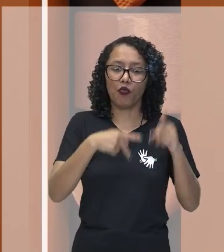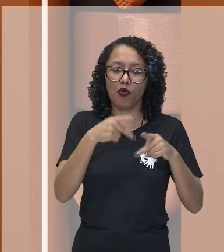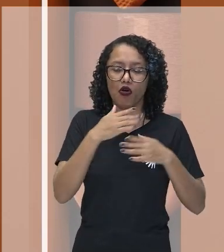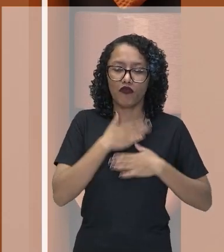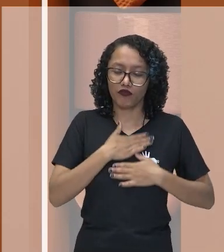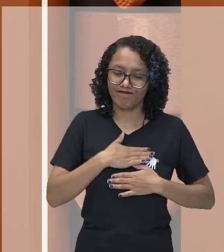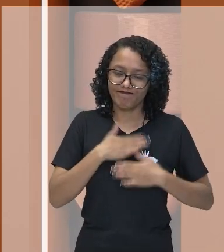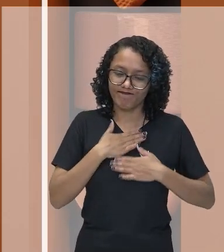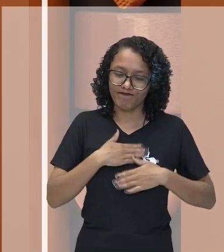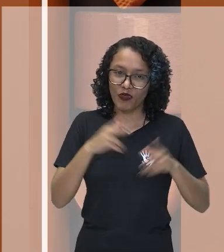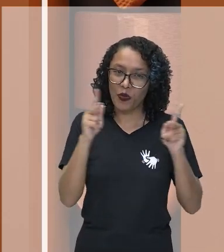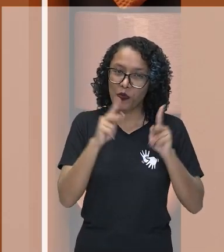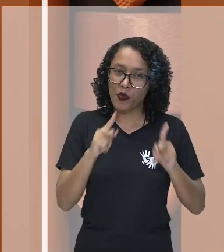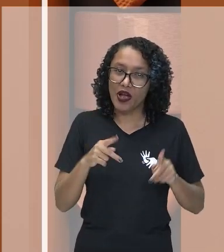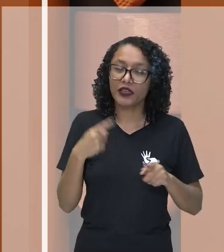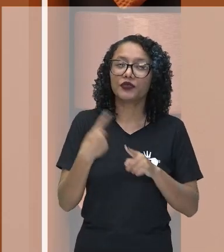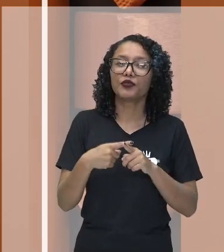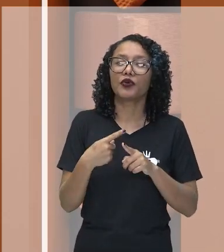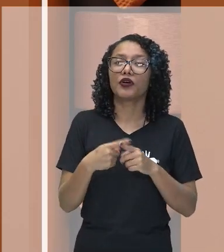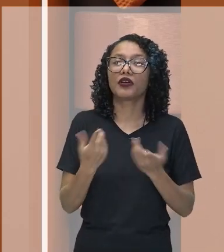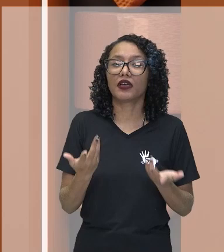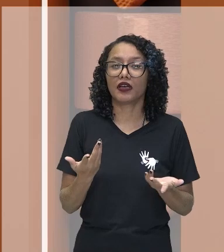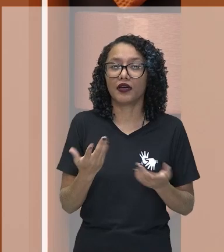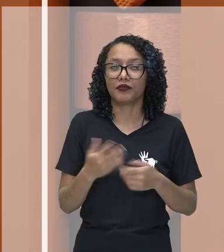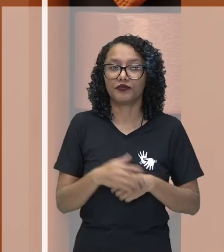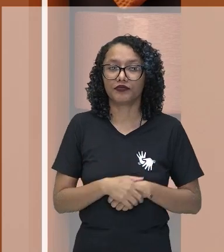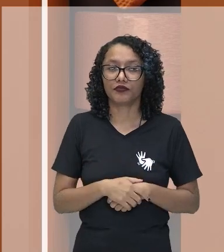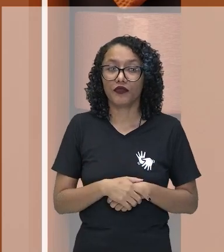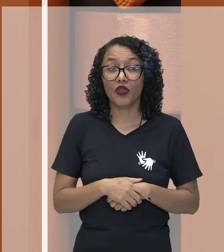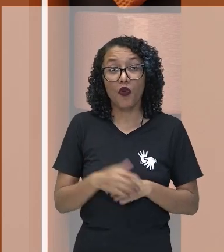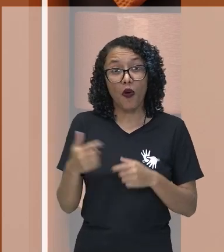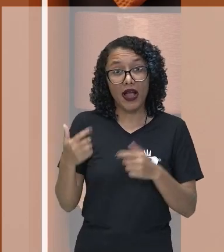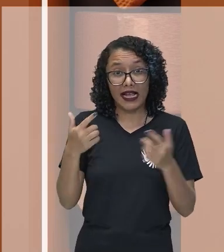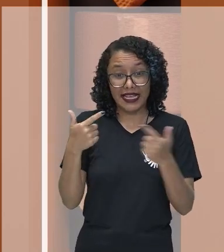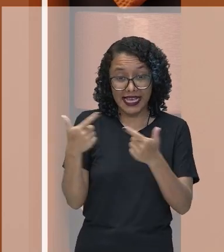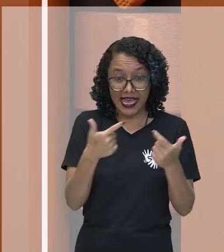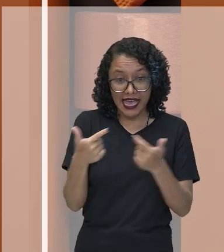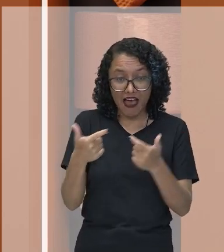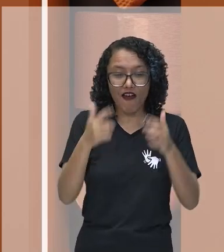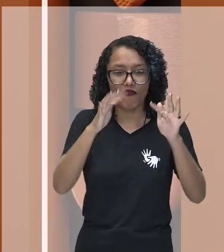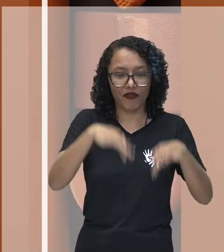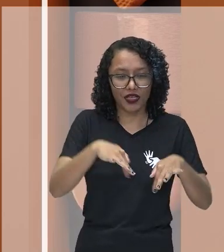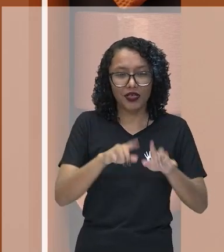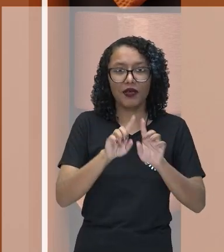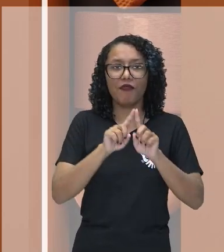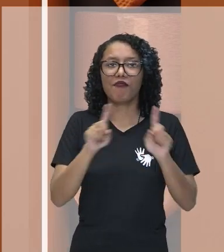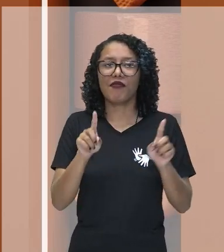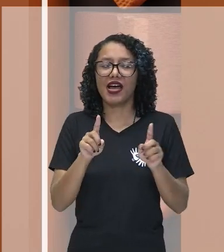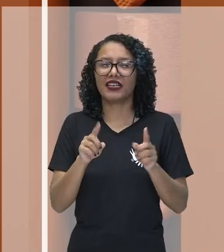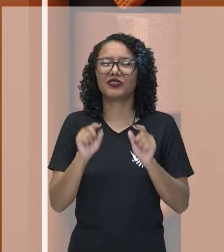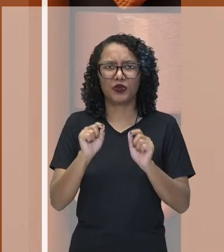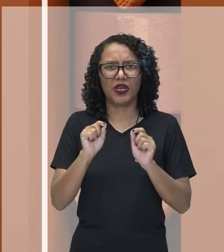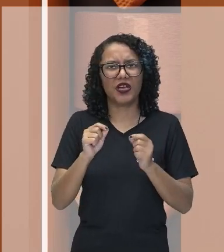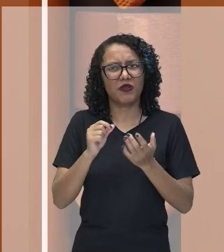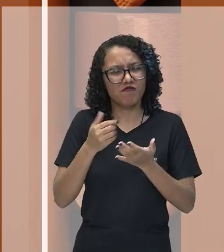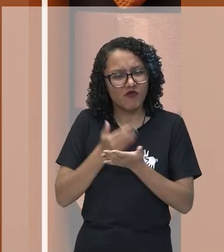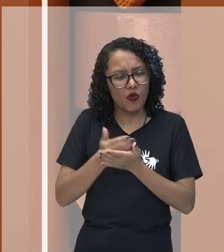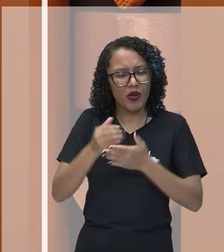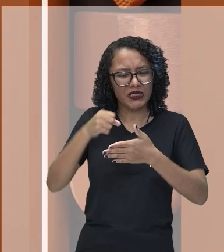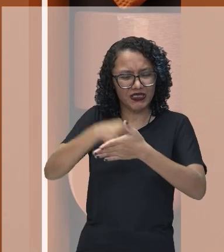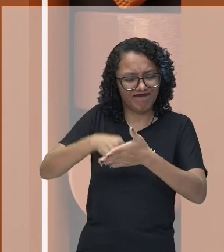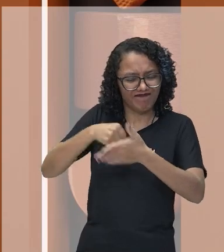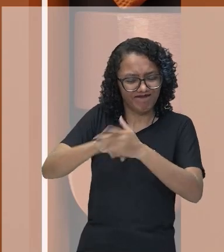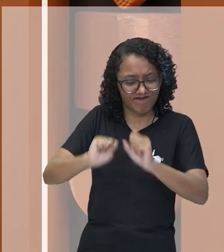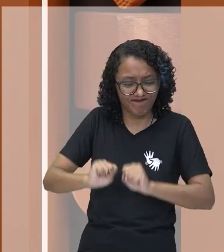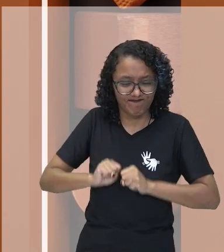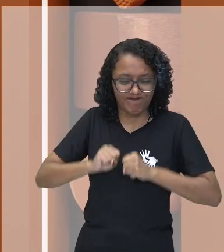japoneses com movimentações de guerras. No entanto, eles vão se esforçar economicamente agora